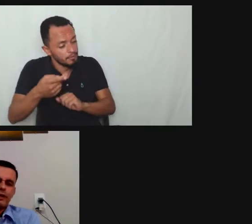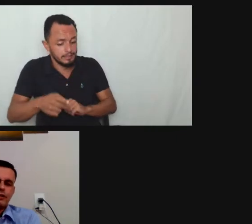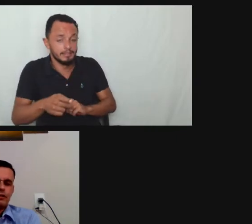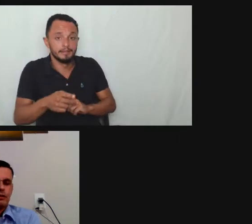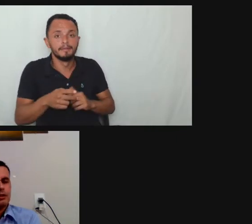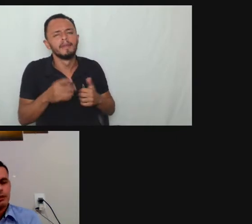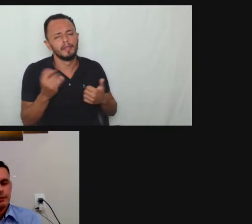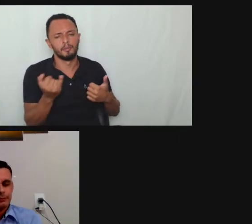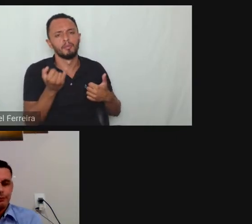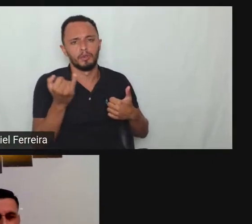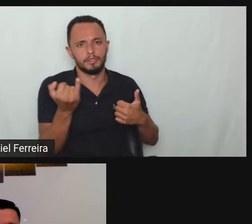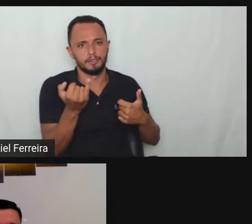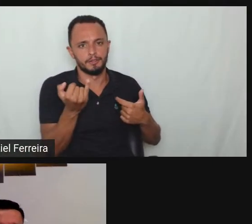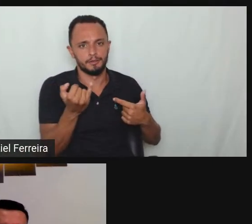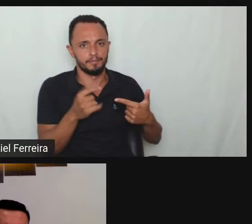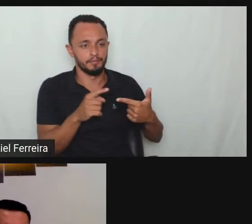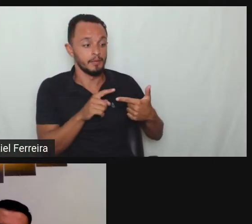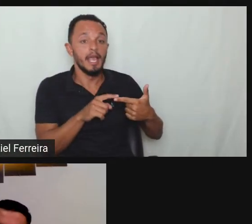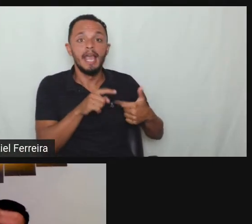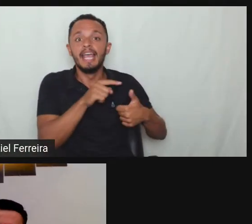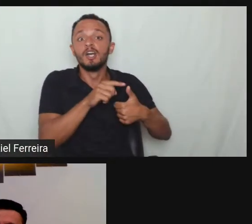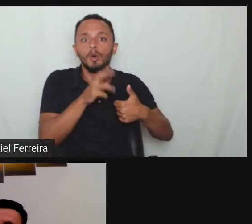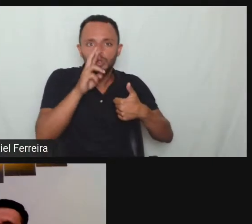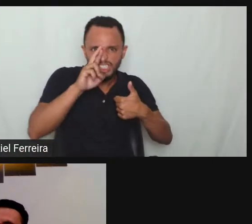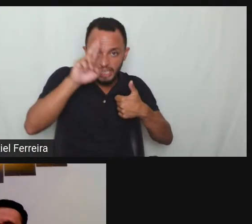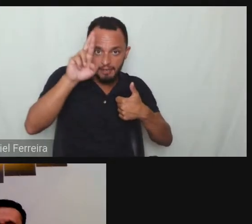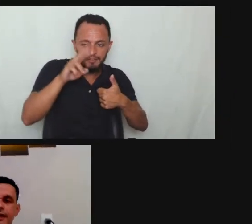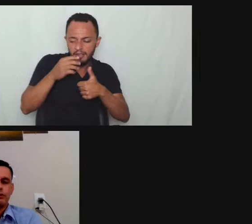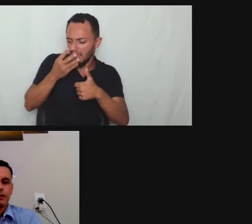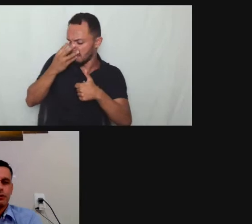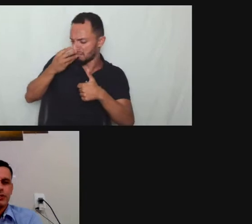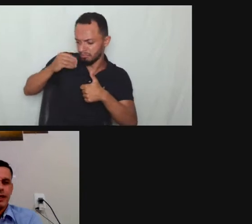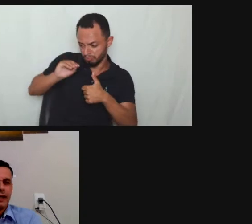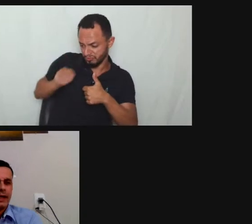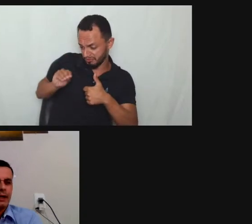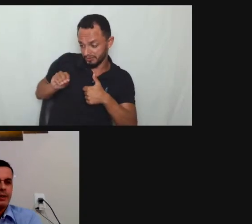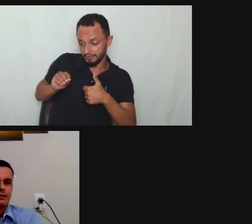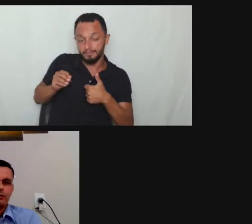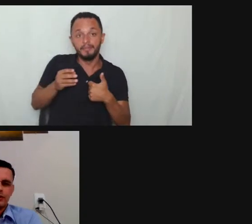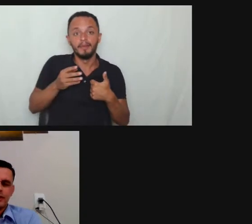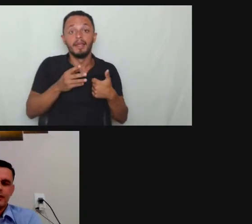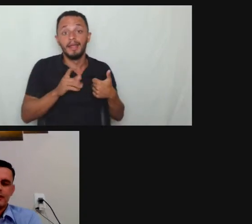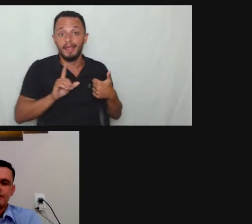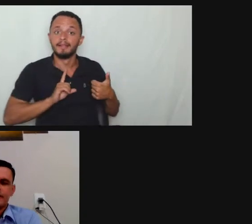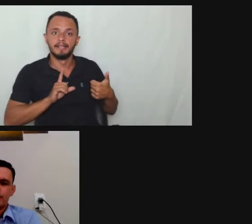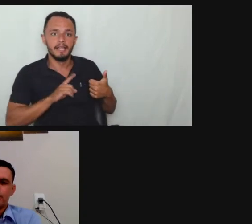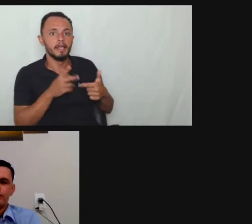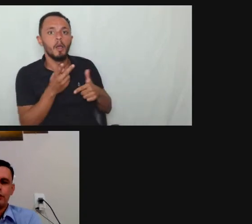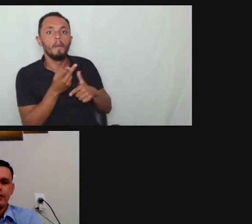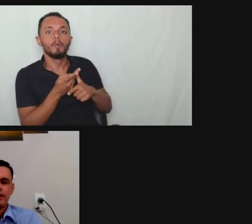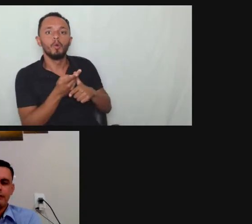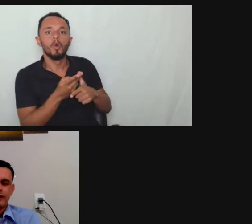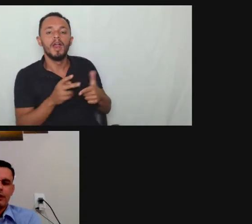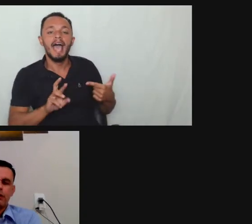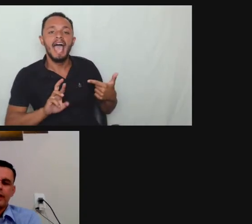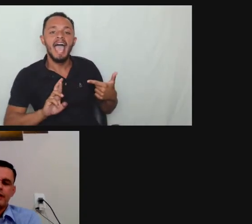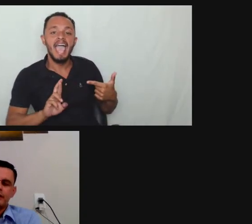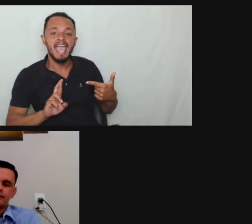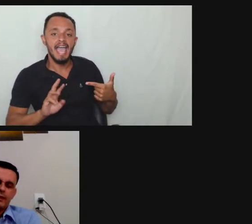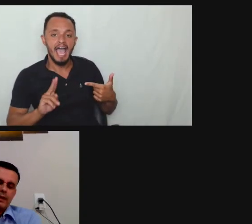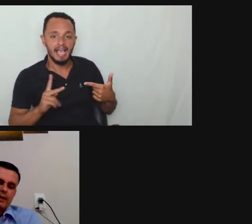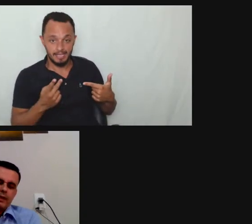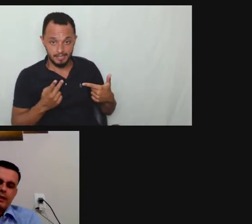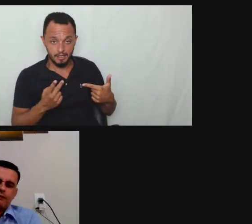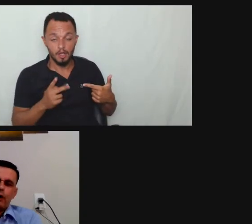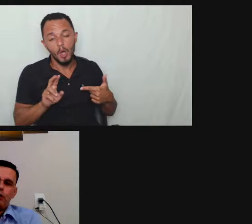necessidades para frente procura um não sei se vai ter lá um setor de RH mas com certeza vai ter uma ouvidoria vai ter